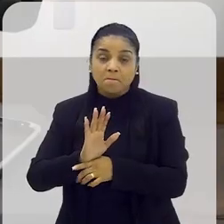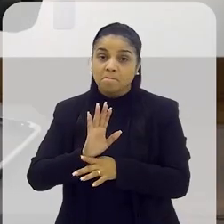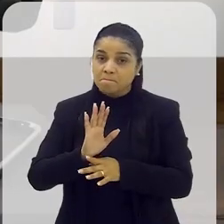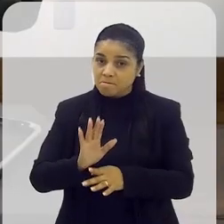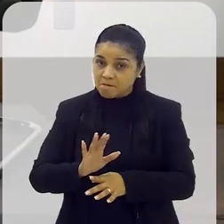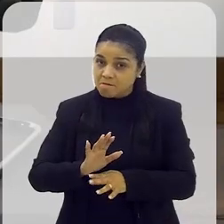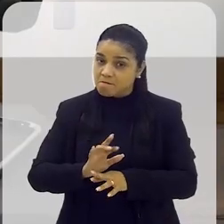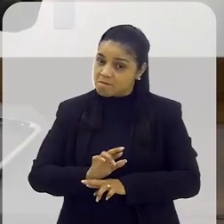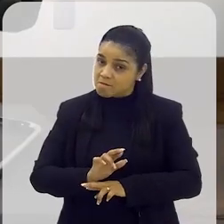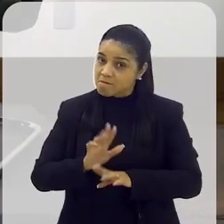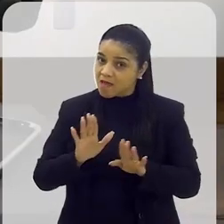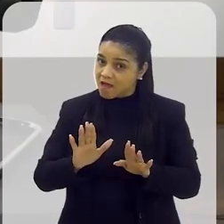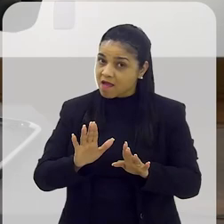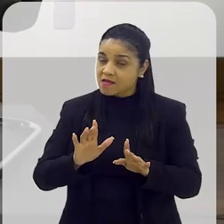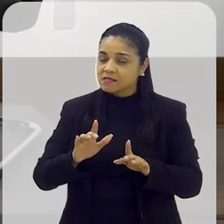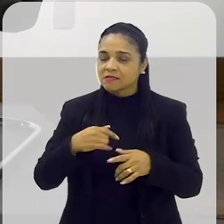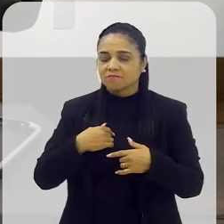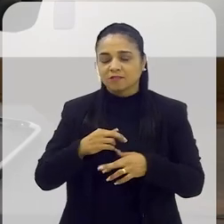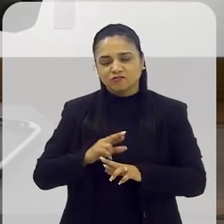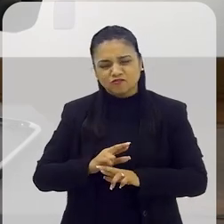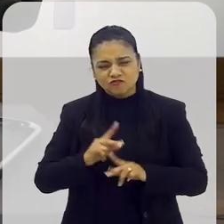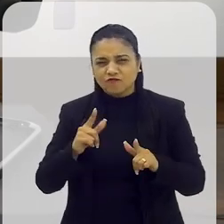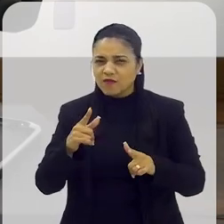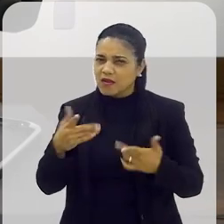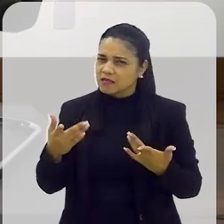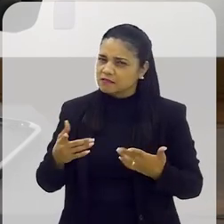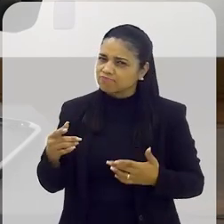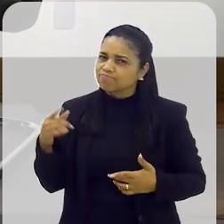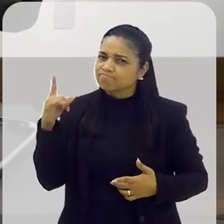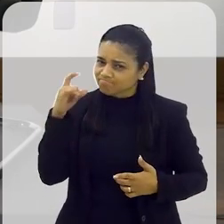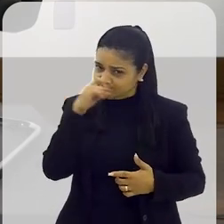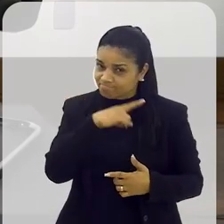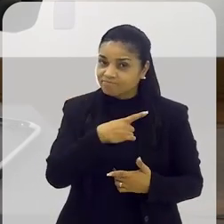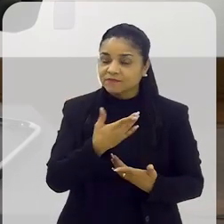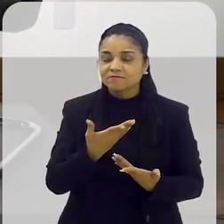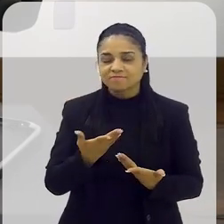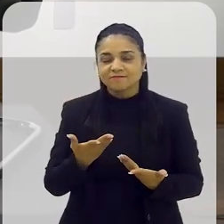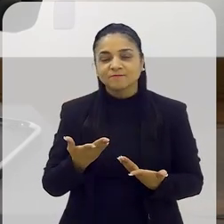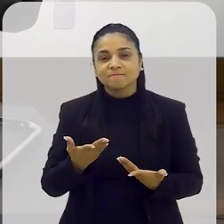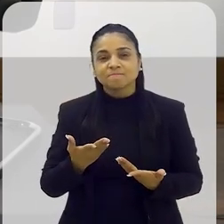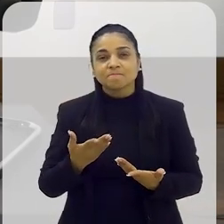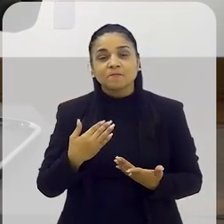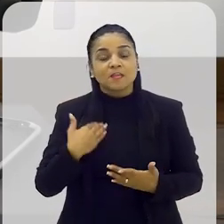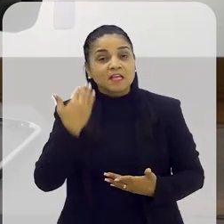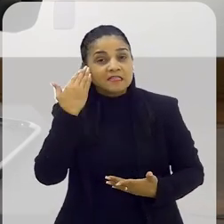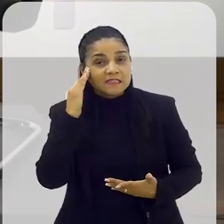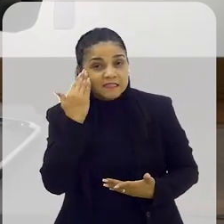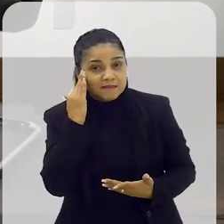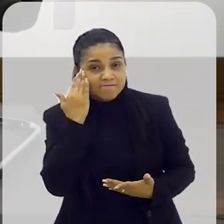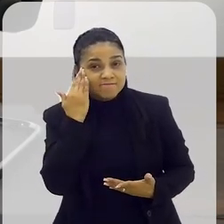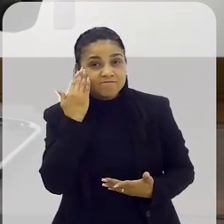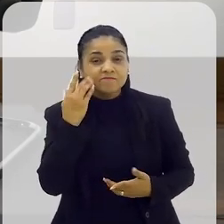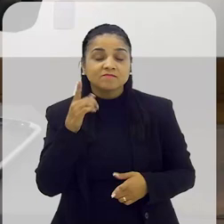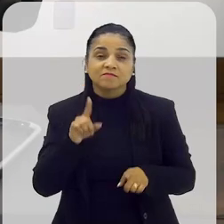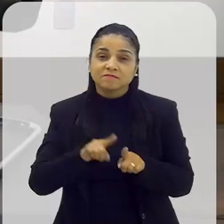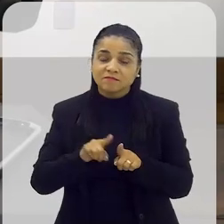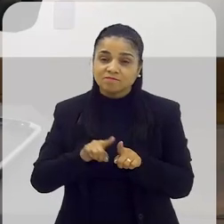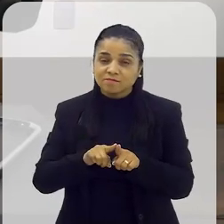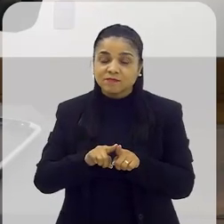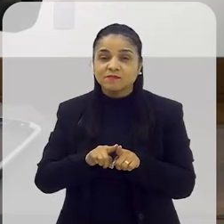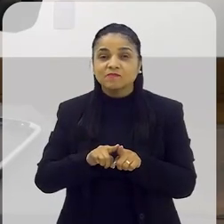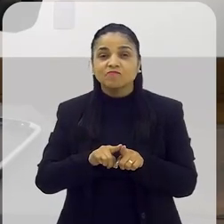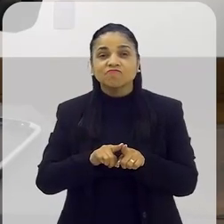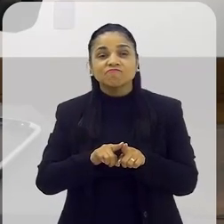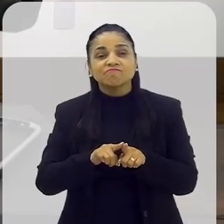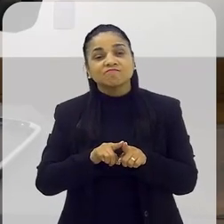mesmo assim, ainda é uma diferença absurda, né? Do que os caras... E a compreensão de que... Porque os caras também